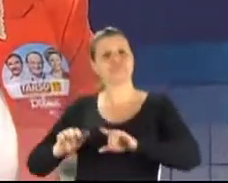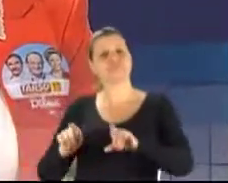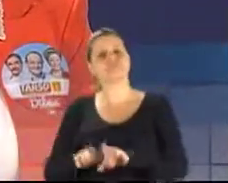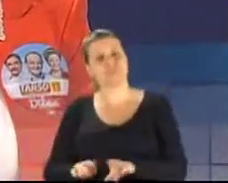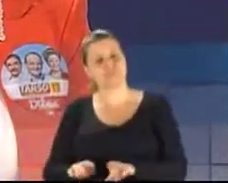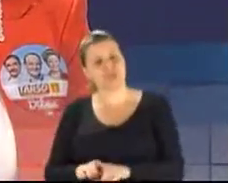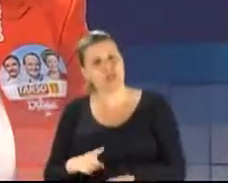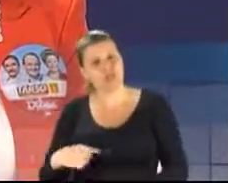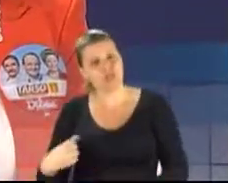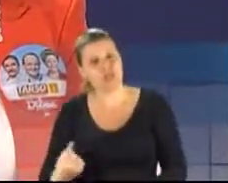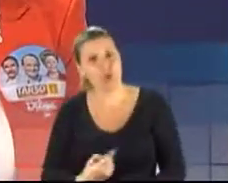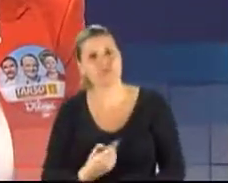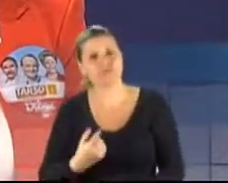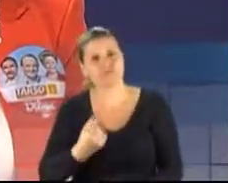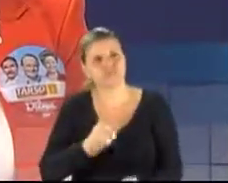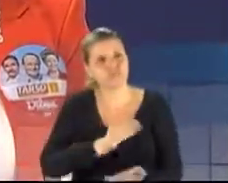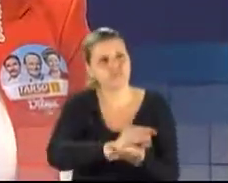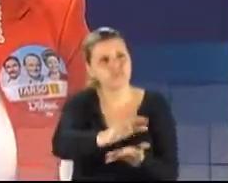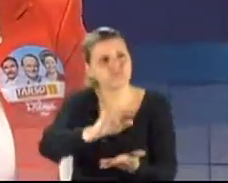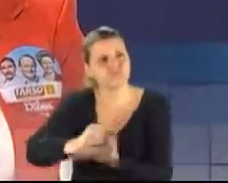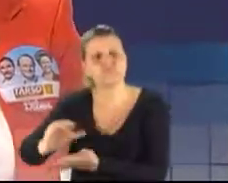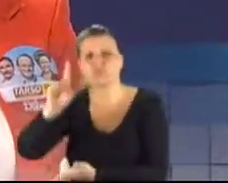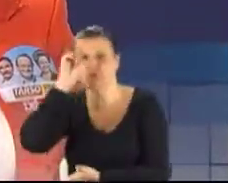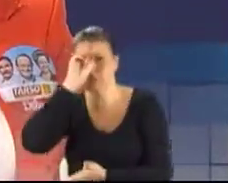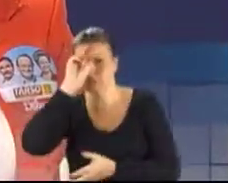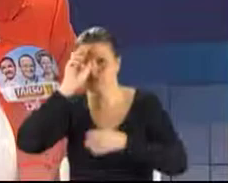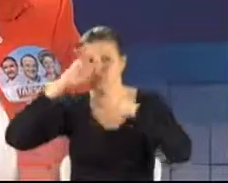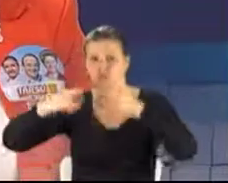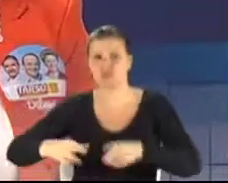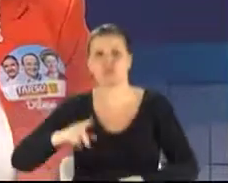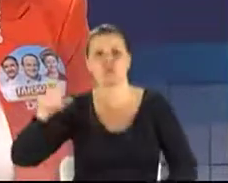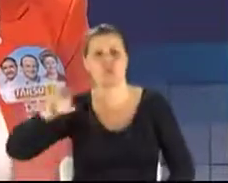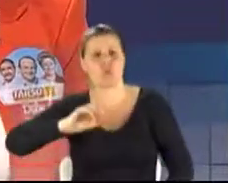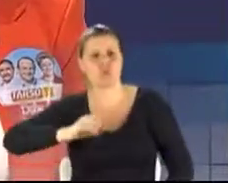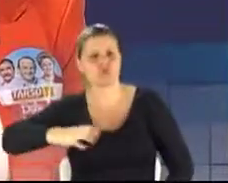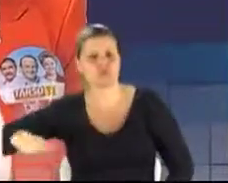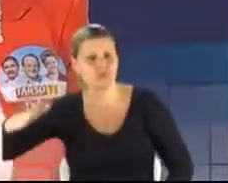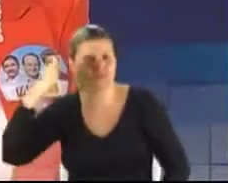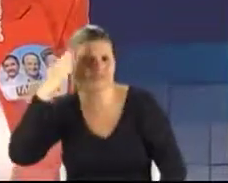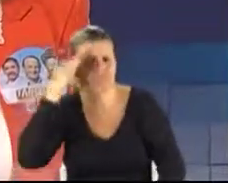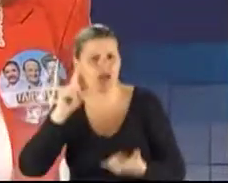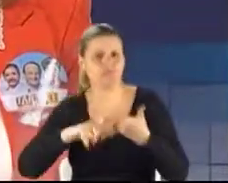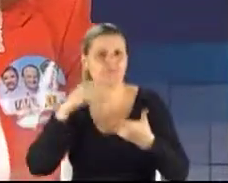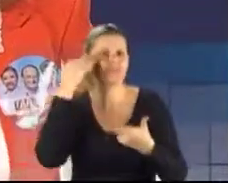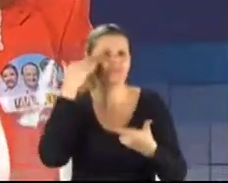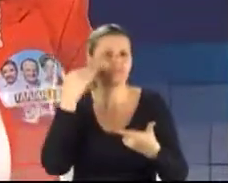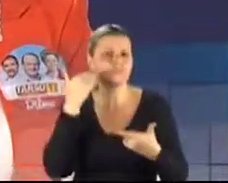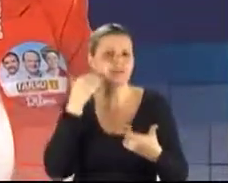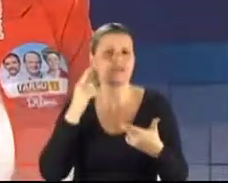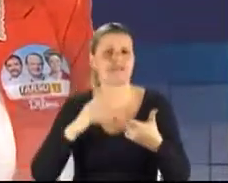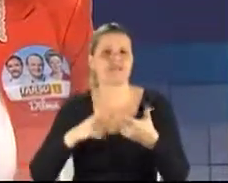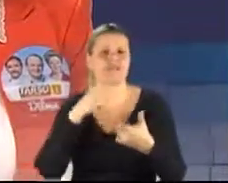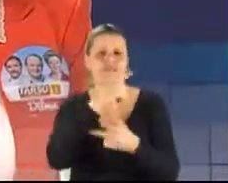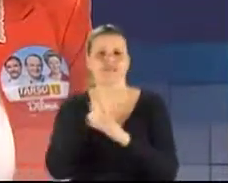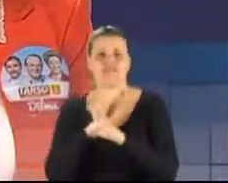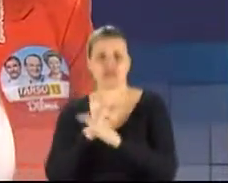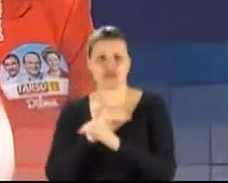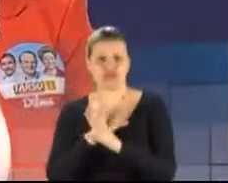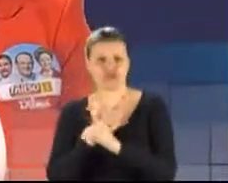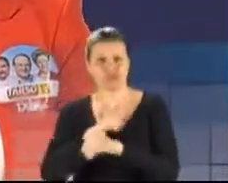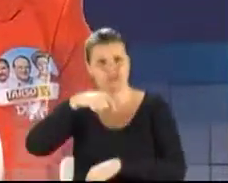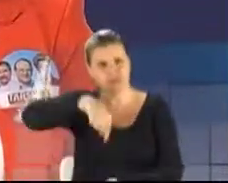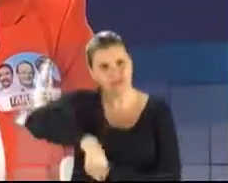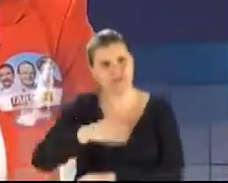nos hospitais regionais. Osório que eu diga, Santa Maria, Restinga, aqui em Porto